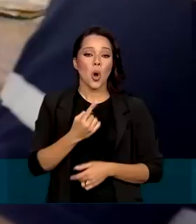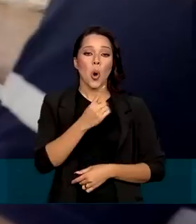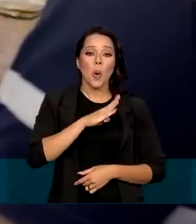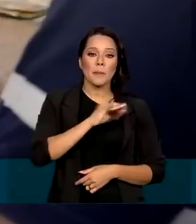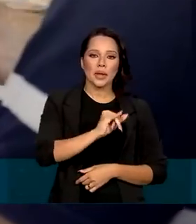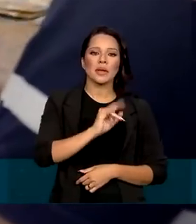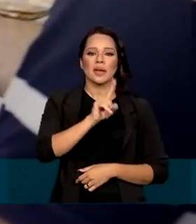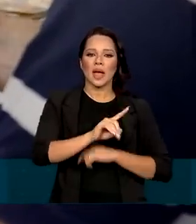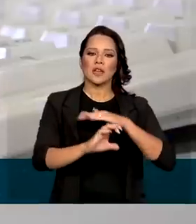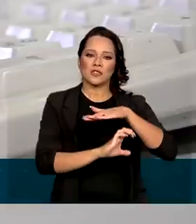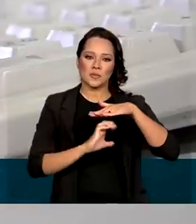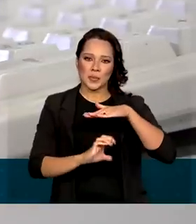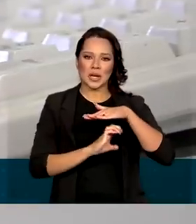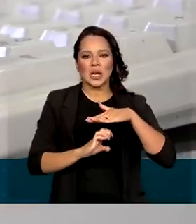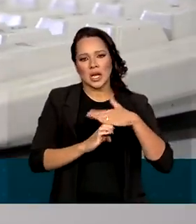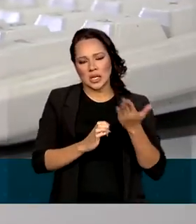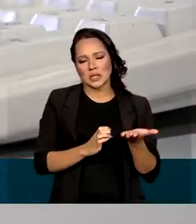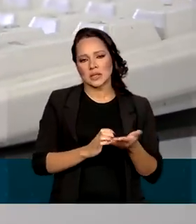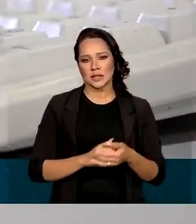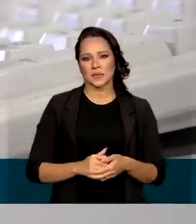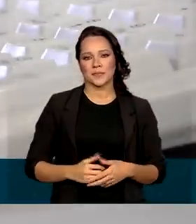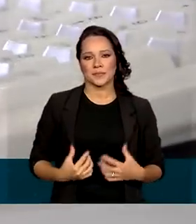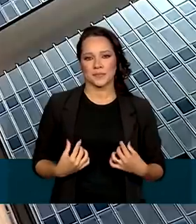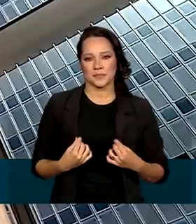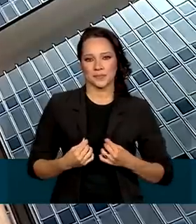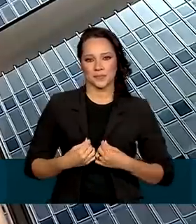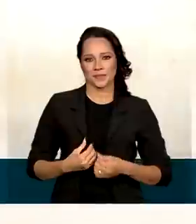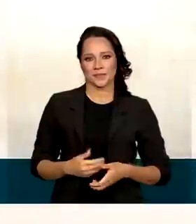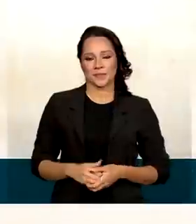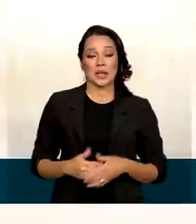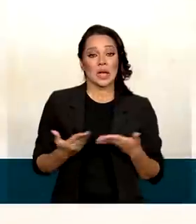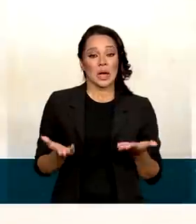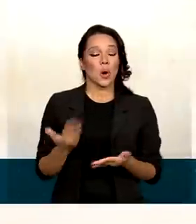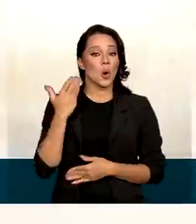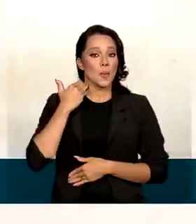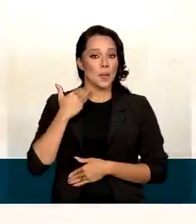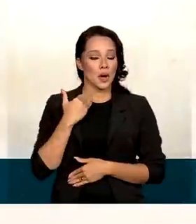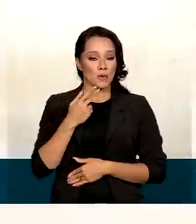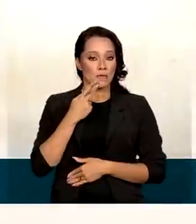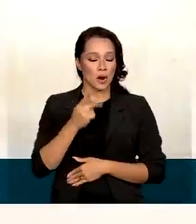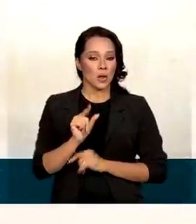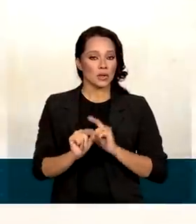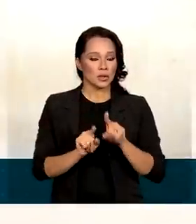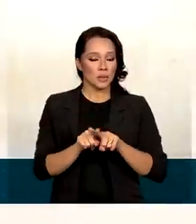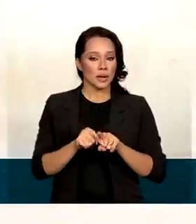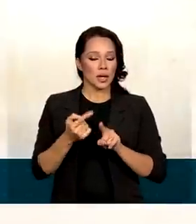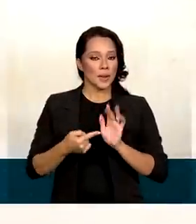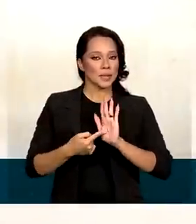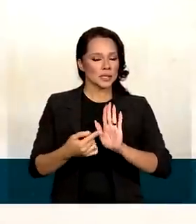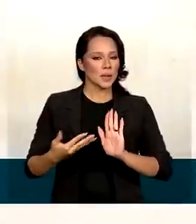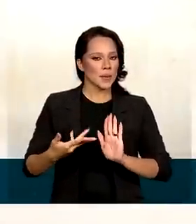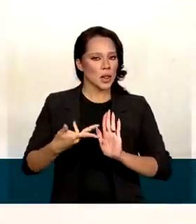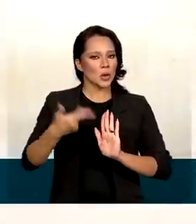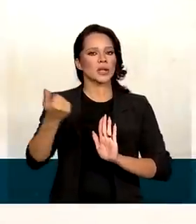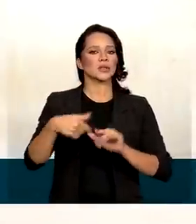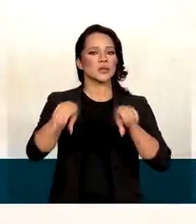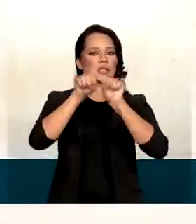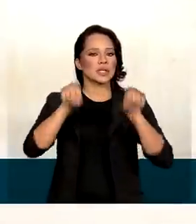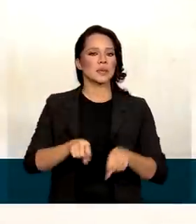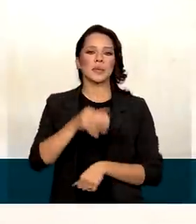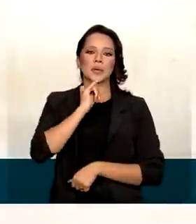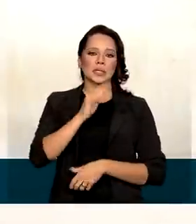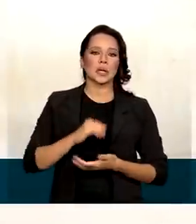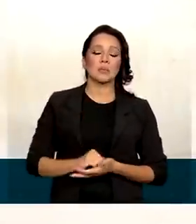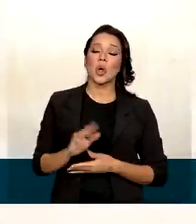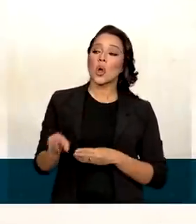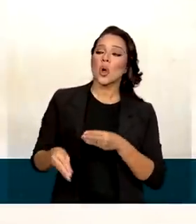bilhão de reais de pessoas jurídicas, ou seja, de empresas. A instituição pretende apresentar melhorias no sistema, como, por exemplo,